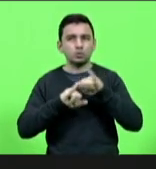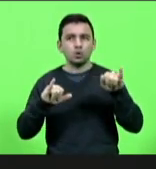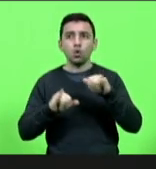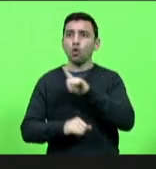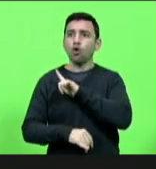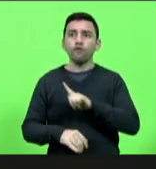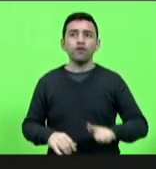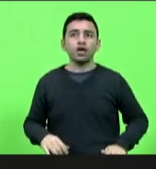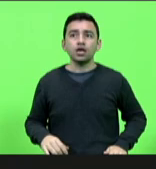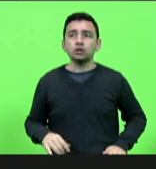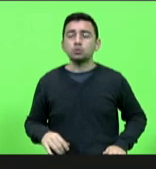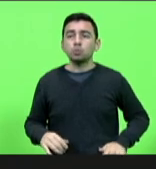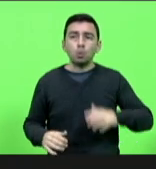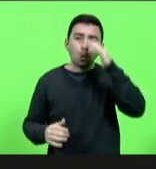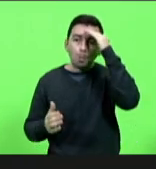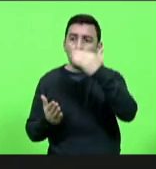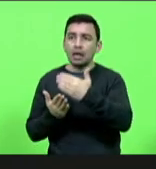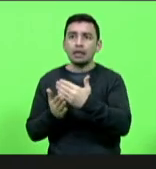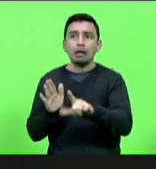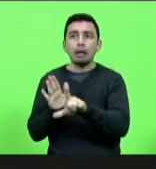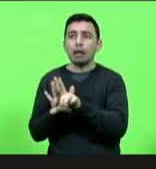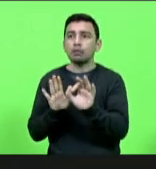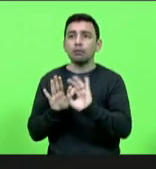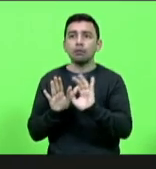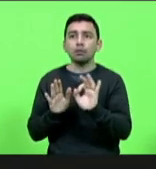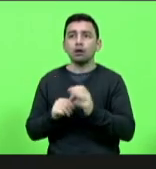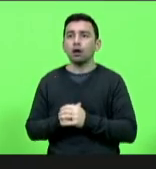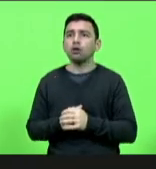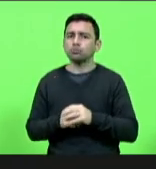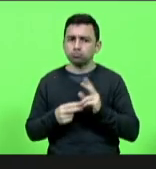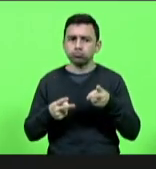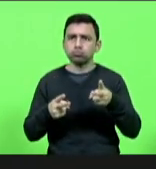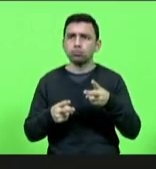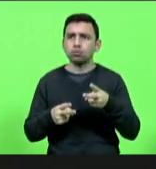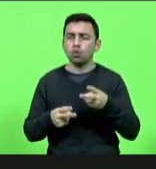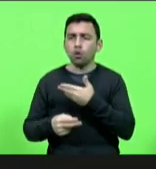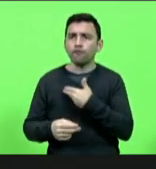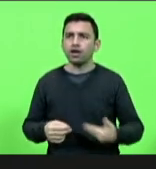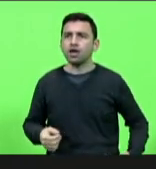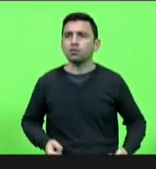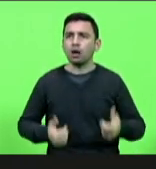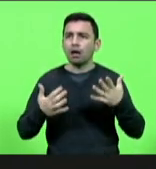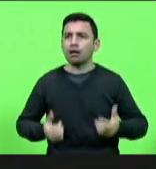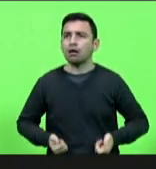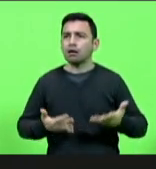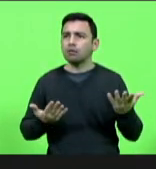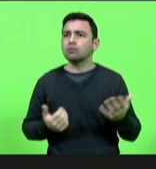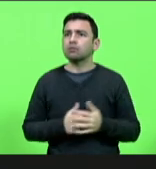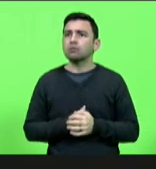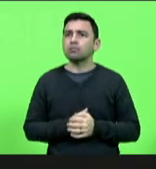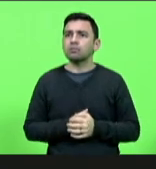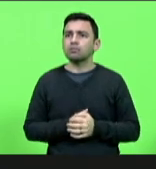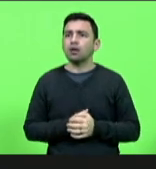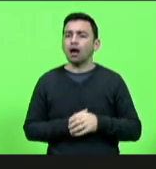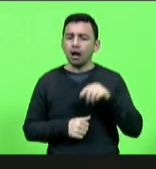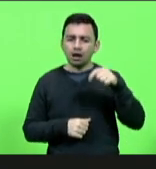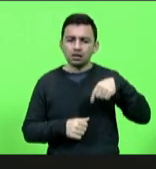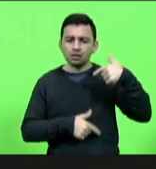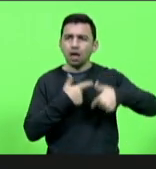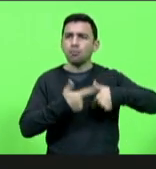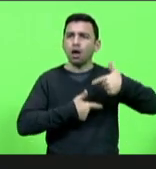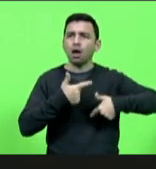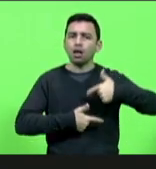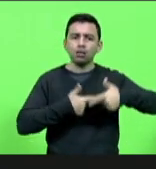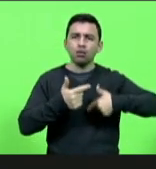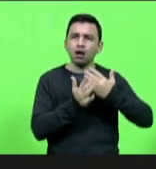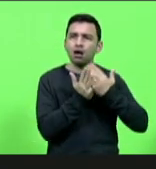fazendo valer essa lei eles continuam onerando o Estado depois de todo um trabalho desse parlamento depois de toda uma construção de